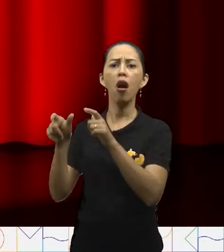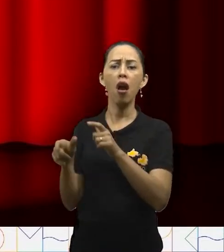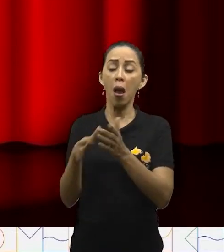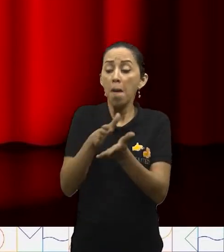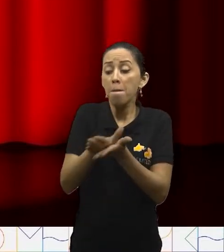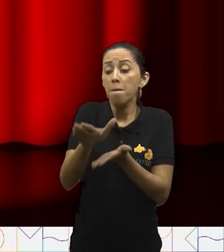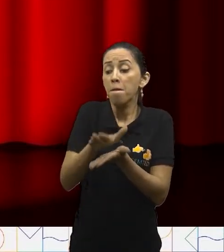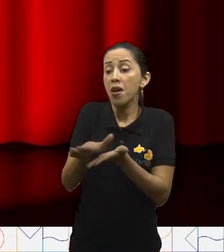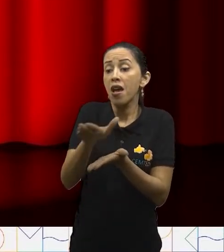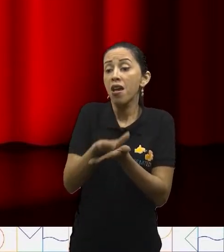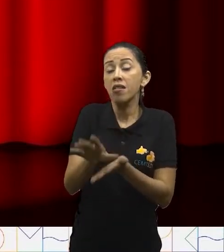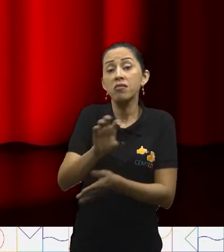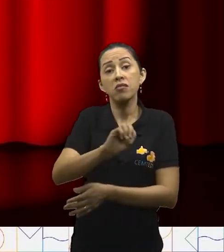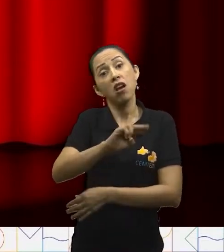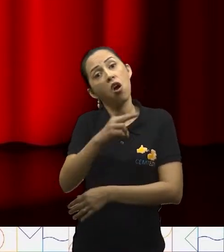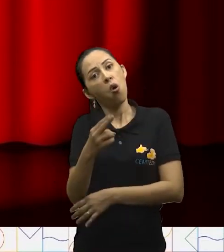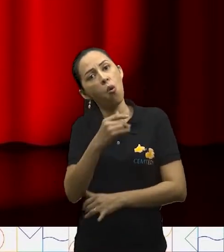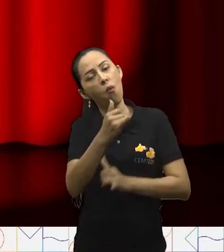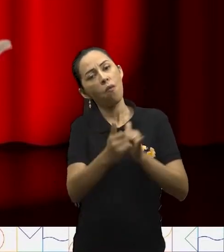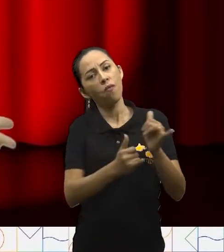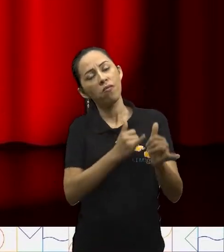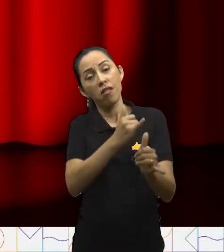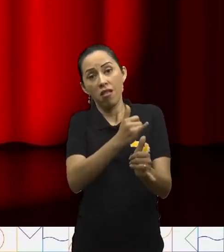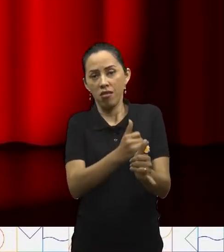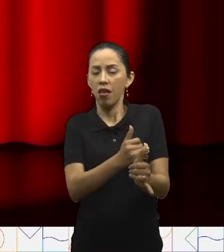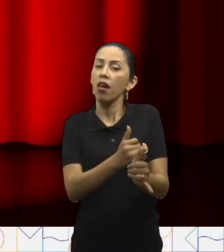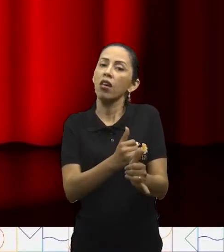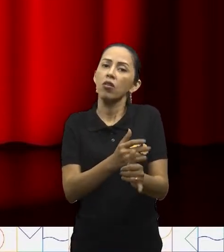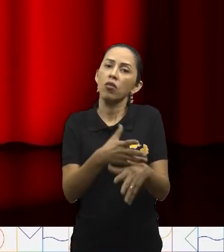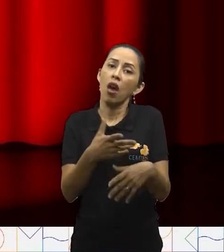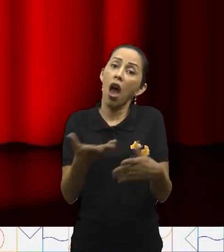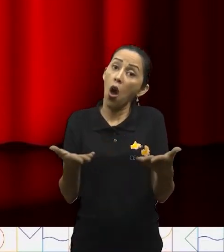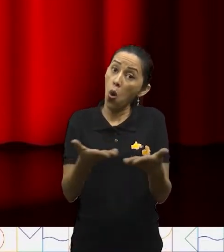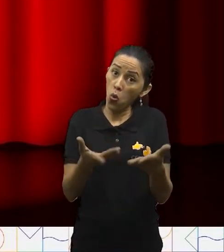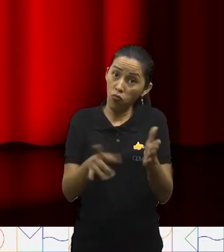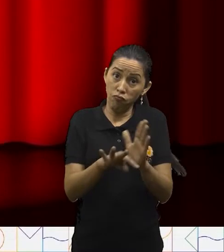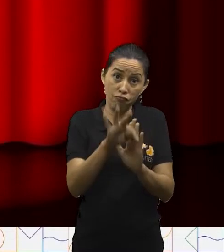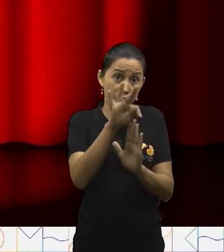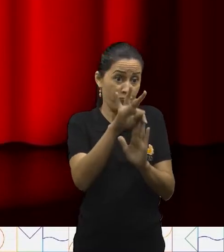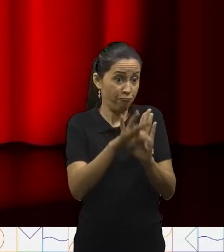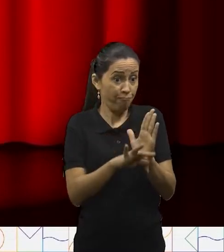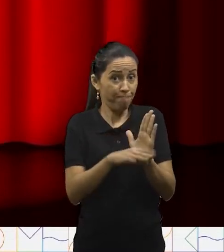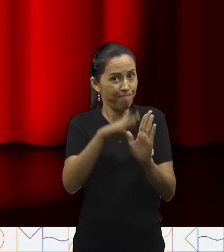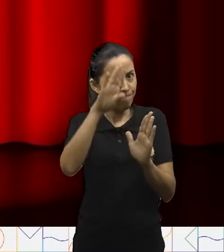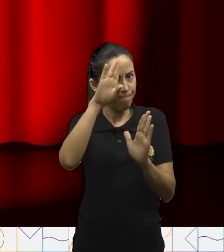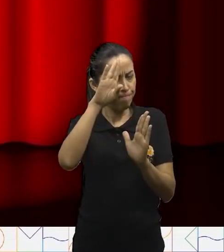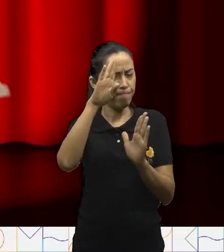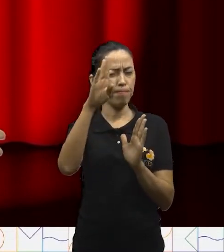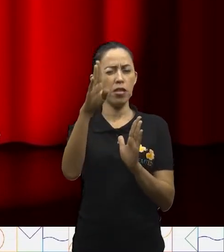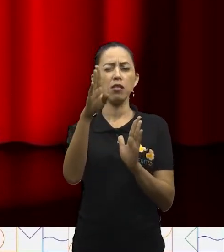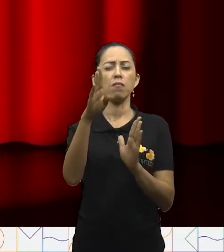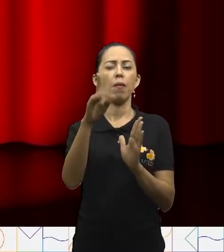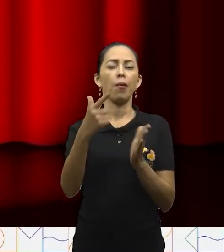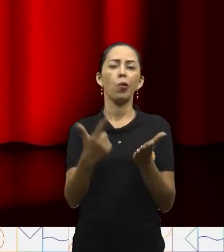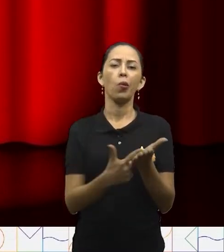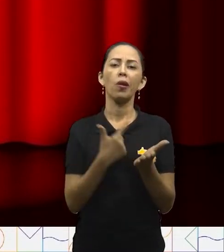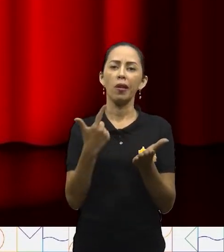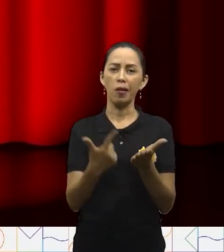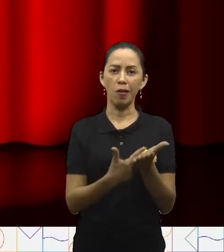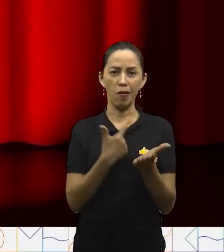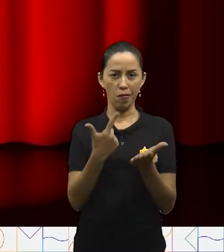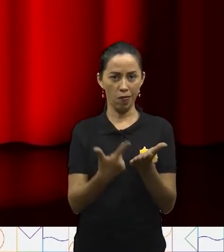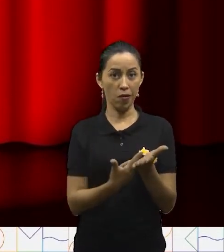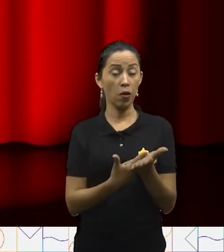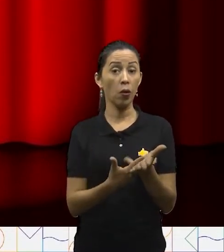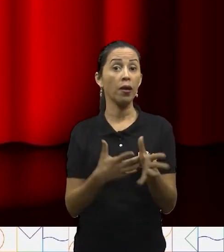virtual. Os textos são mais facilmente encontrados principalmente nos livros. E